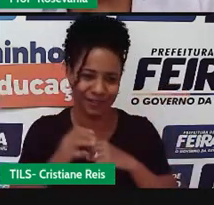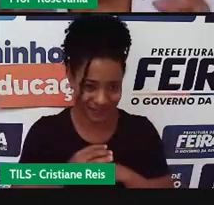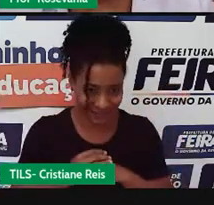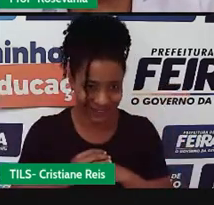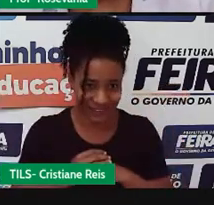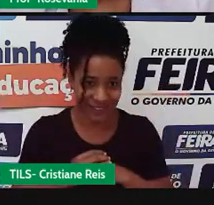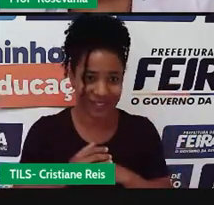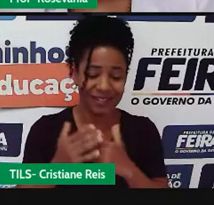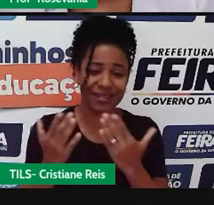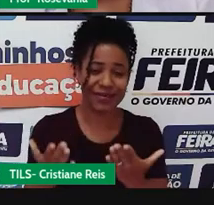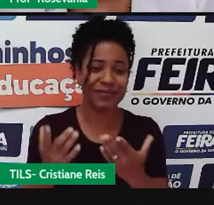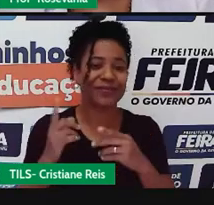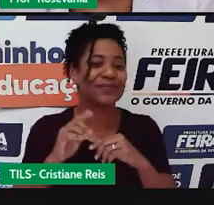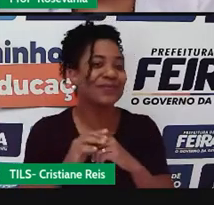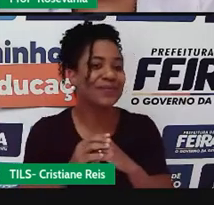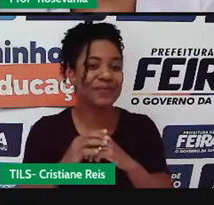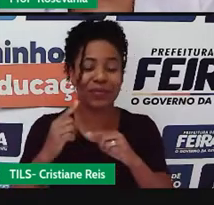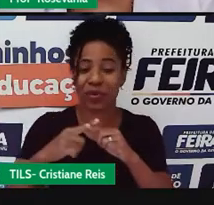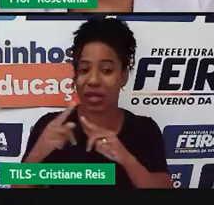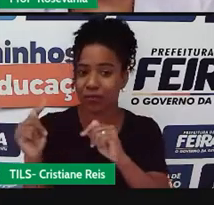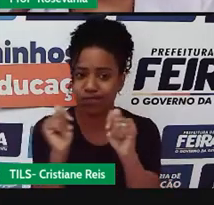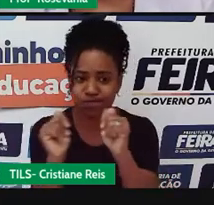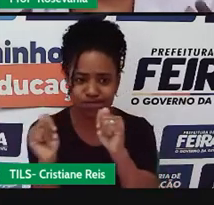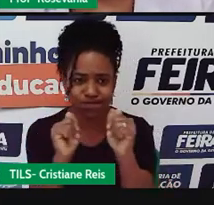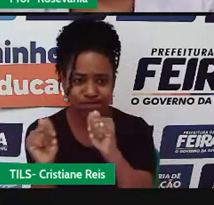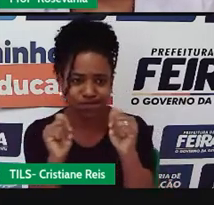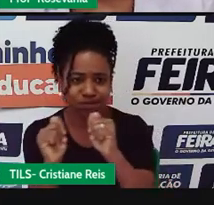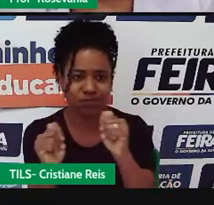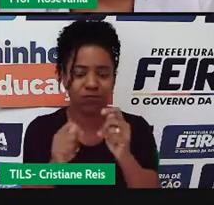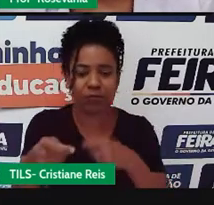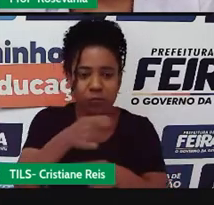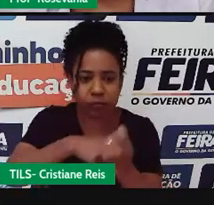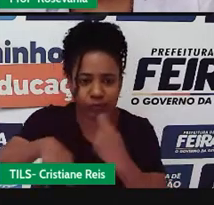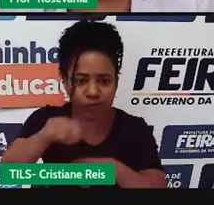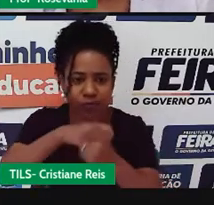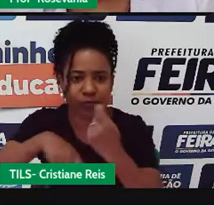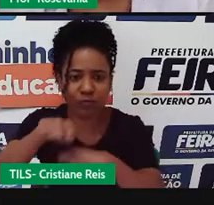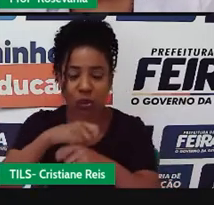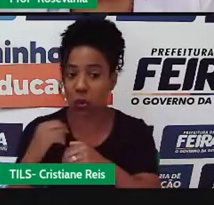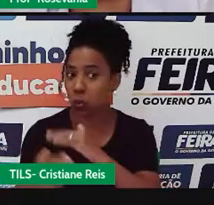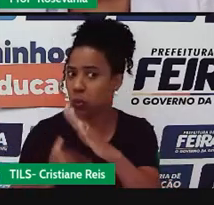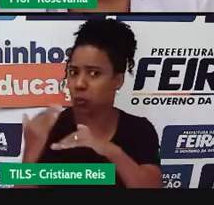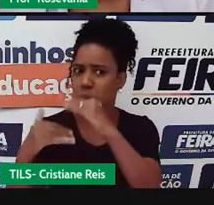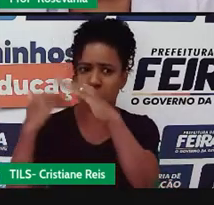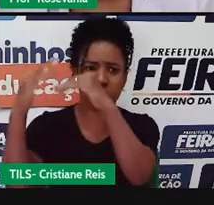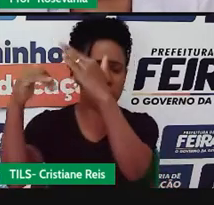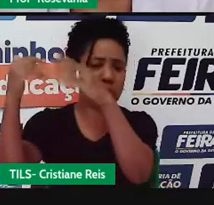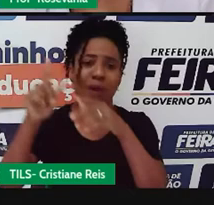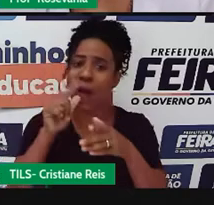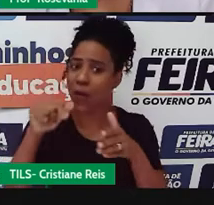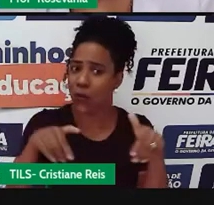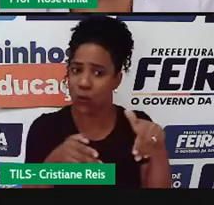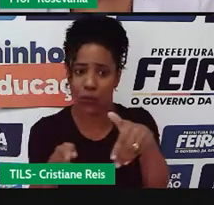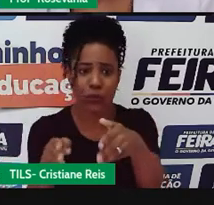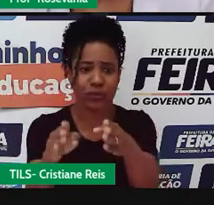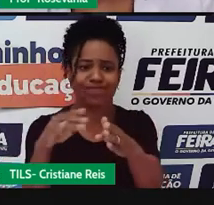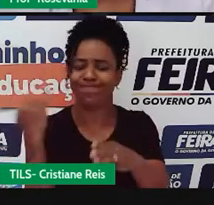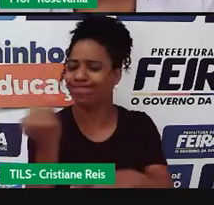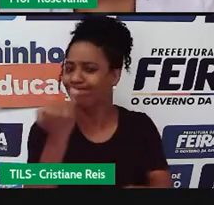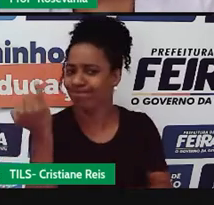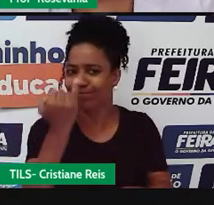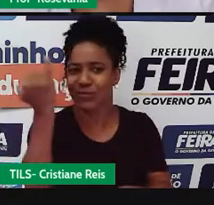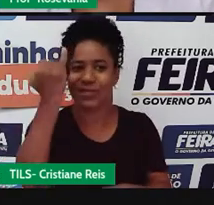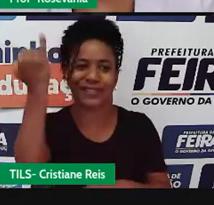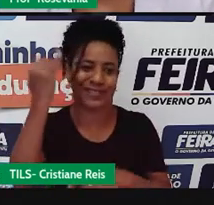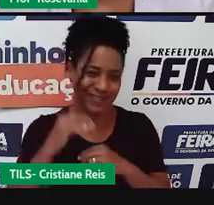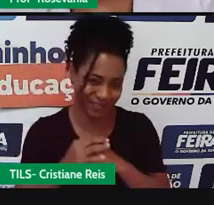coração, né, econômico, ele está numa área de bastante desenvolvimento e, consequentemente, essa atividade aí